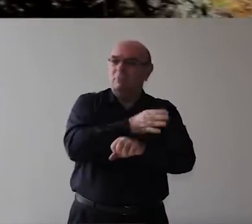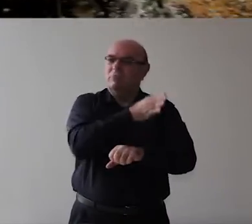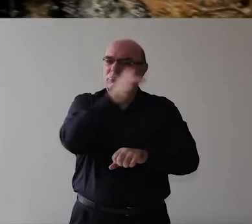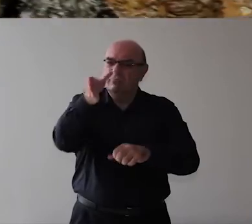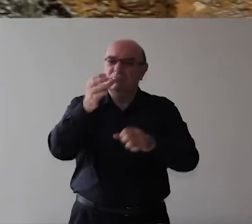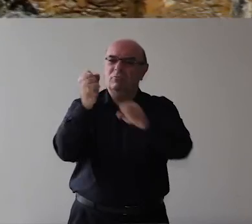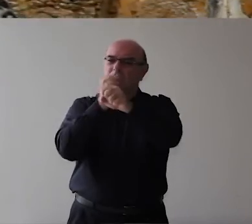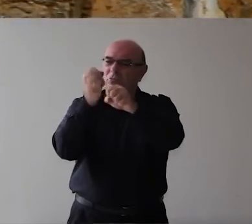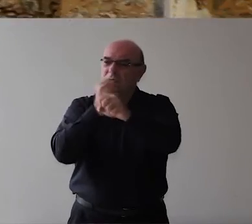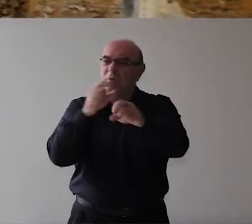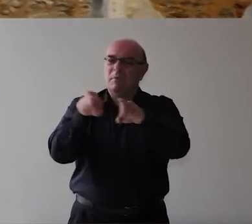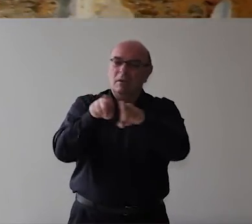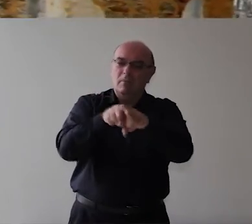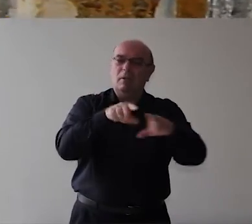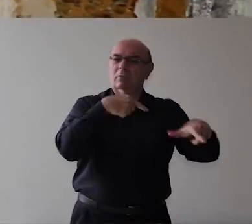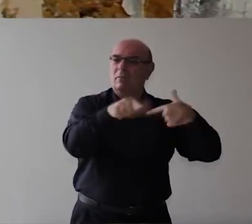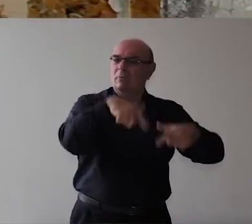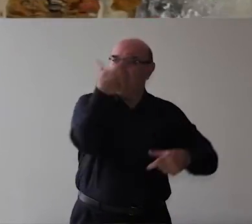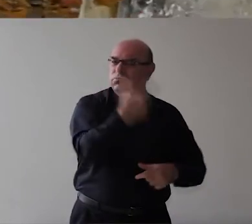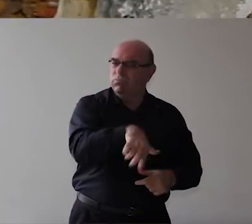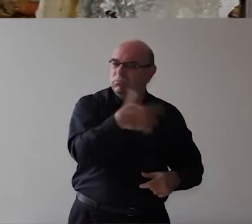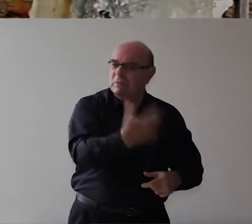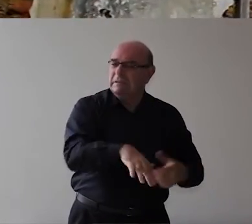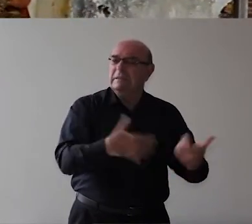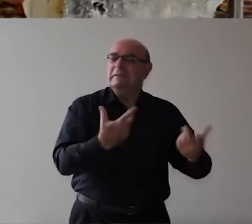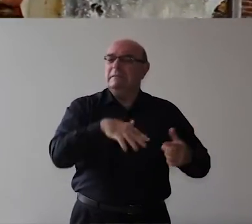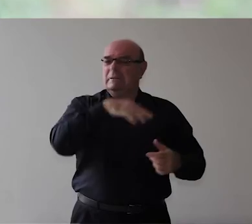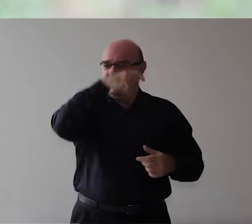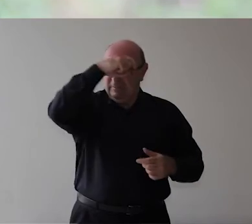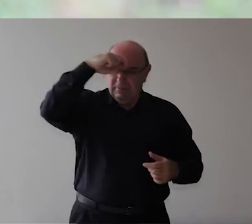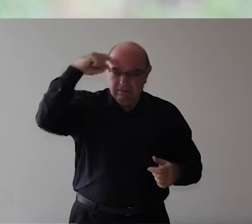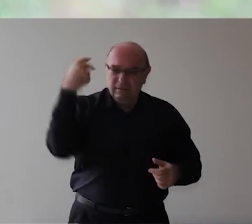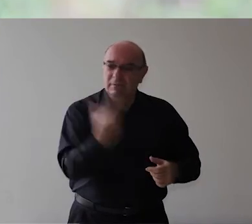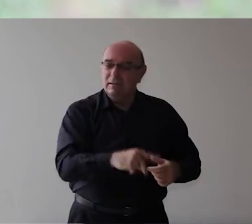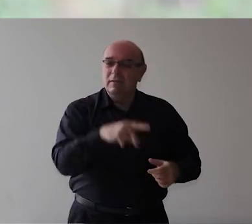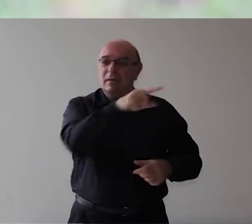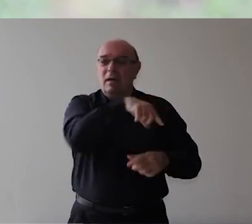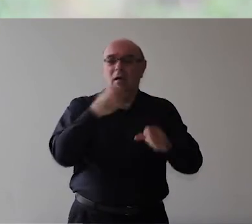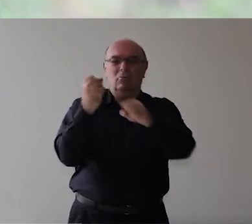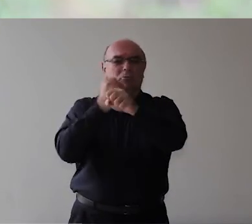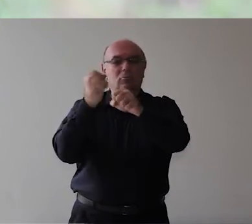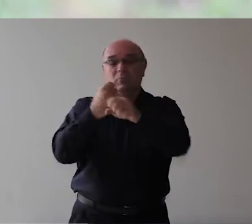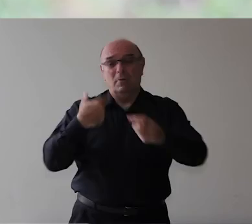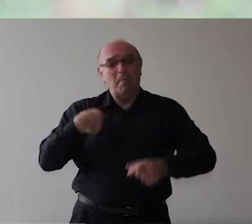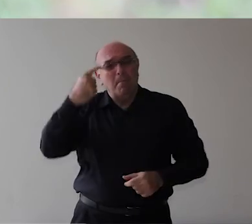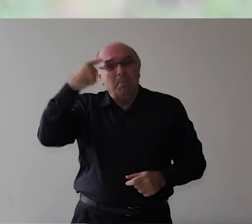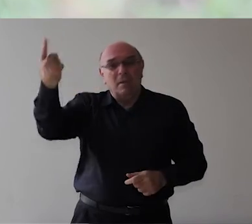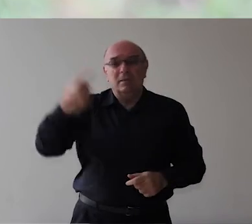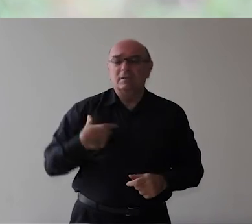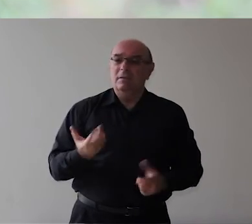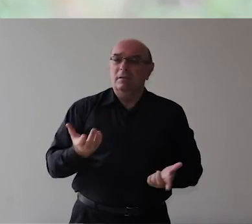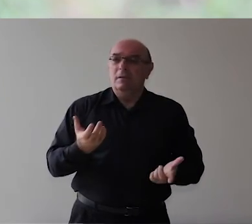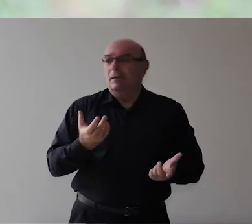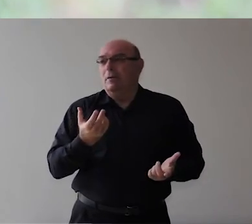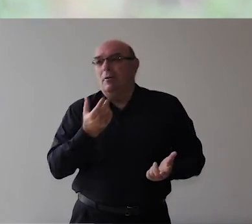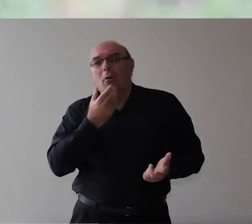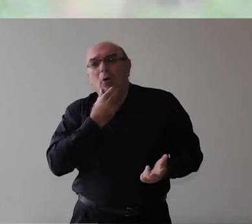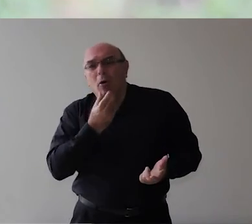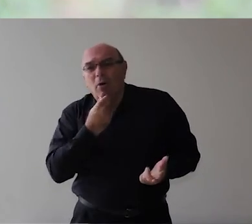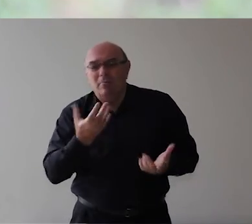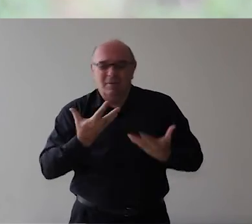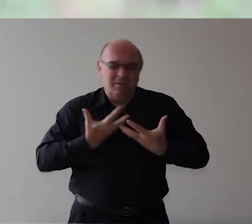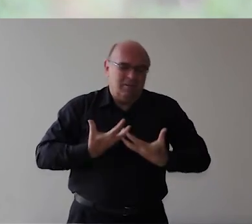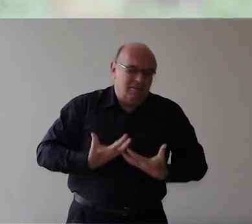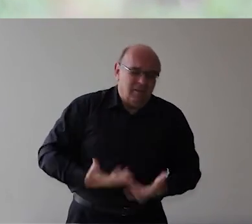fazendeiros E depois Eles iam construir a igreja Imaginem vocês Homens que não tinham dia de fome Homens